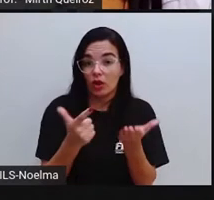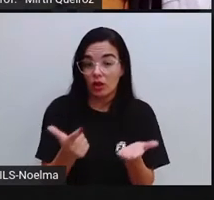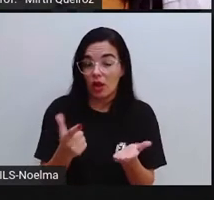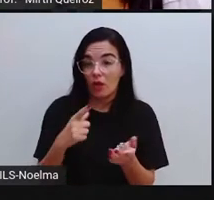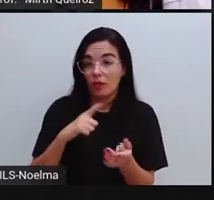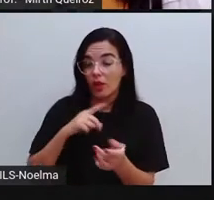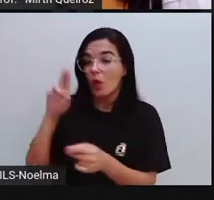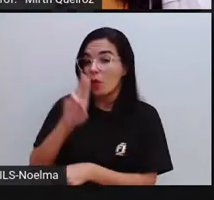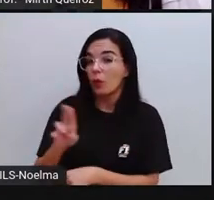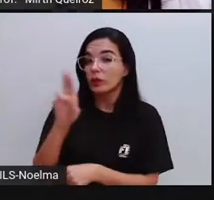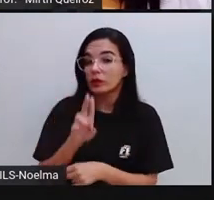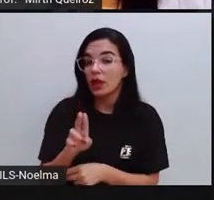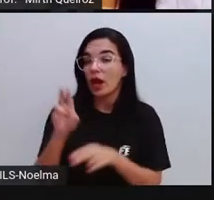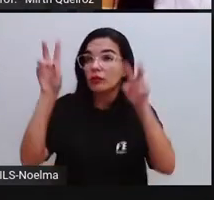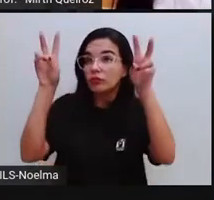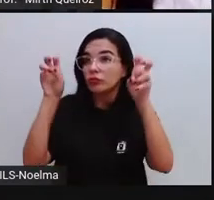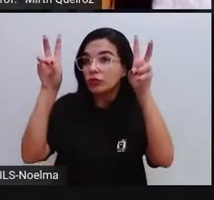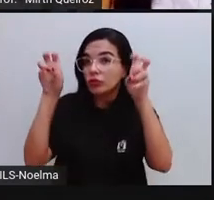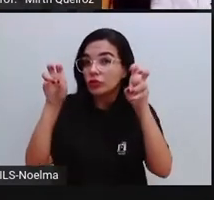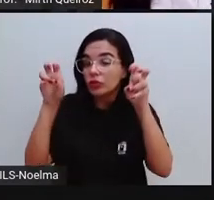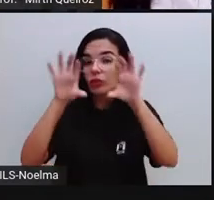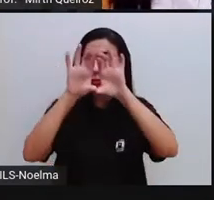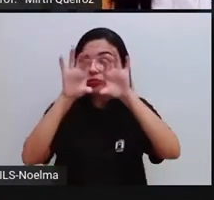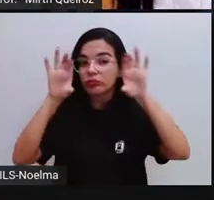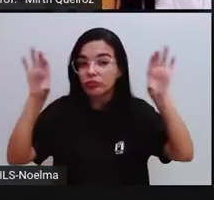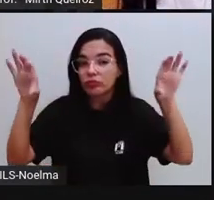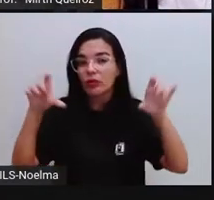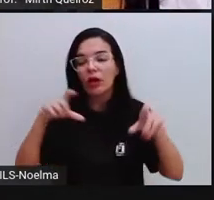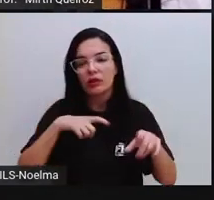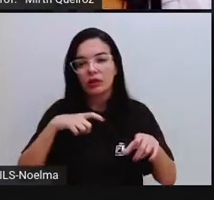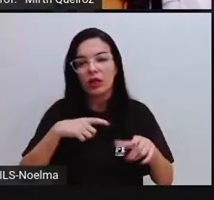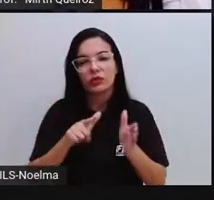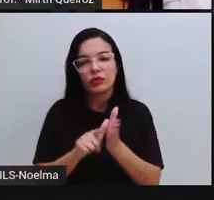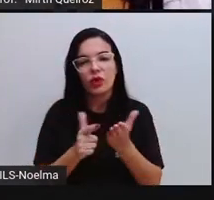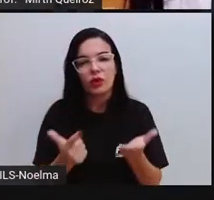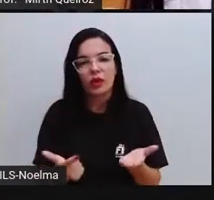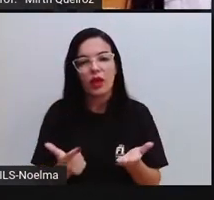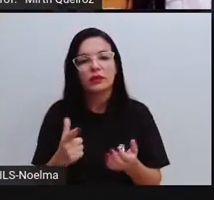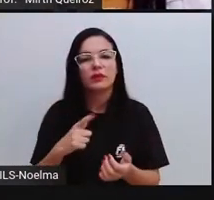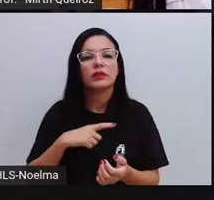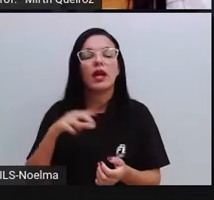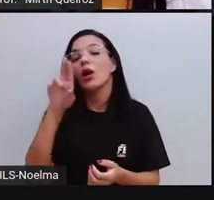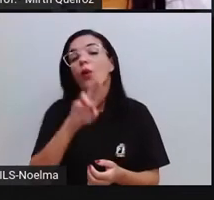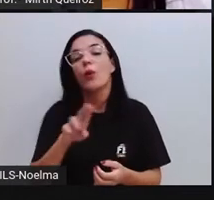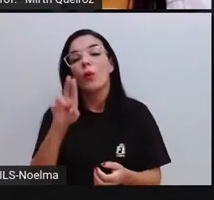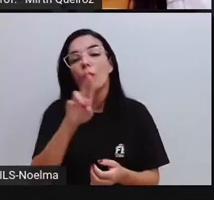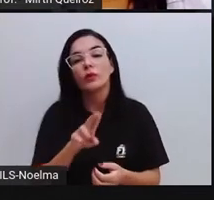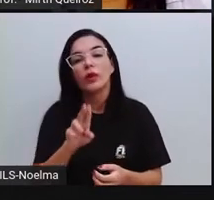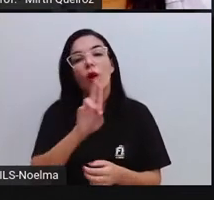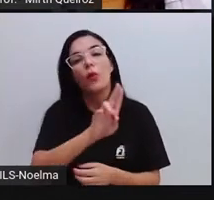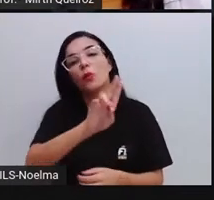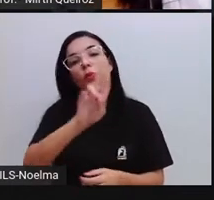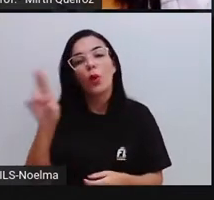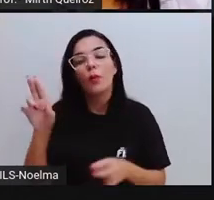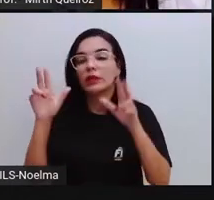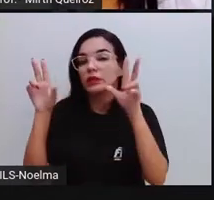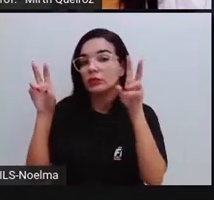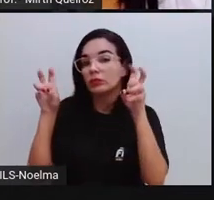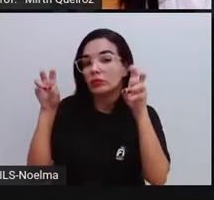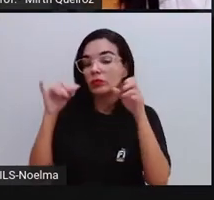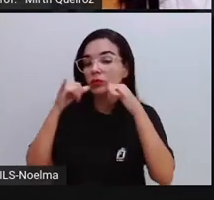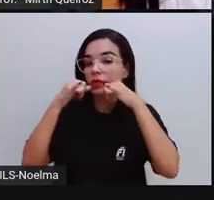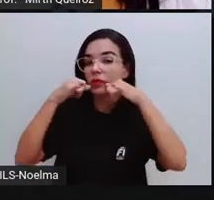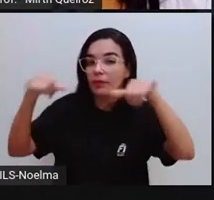um tema como título e tem jornais que utilizam aí o nome da matéria como